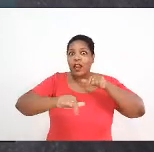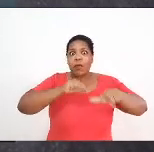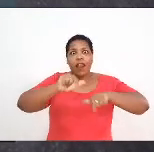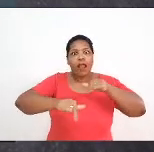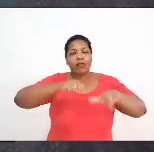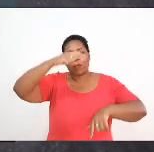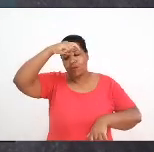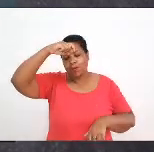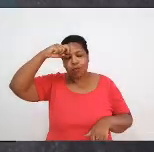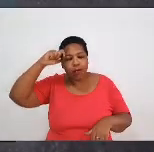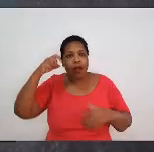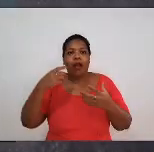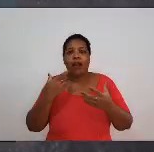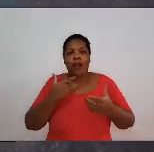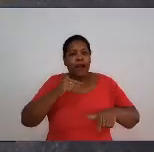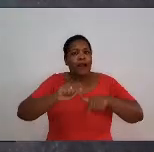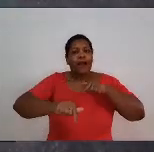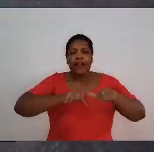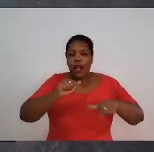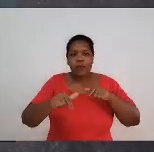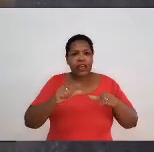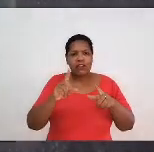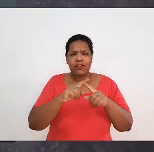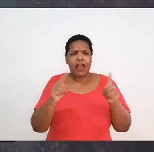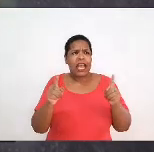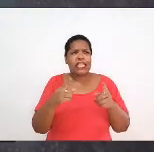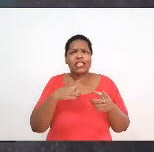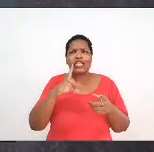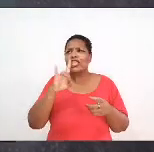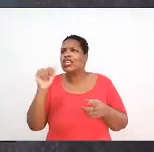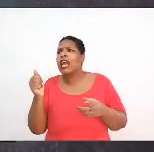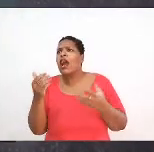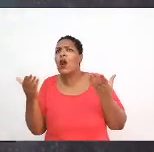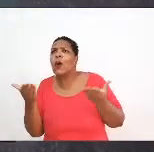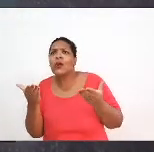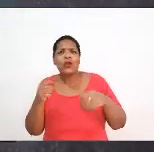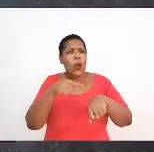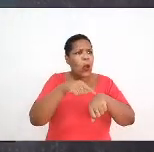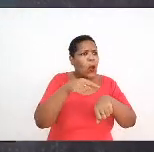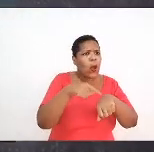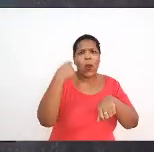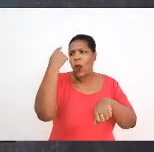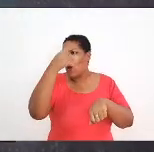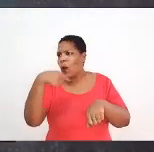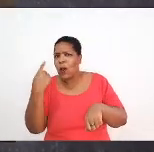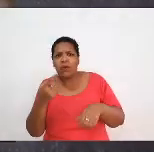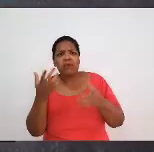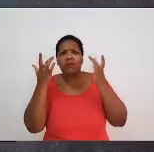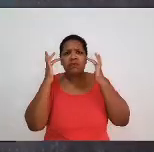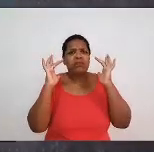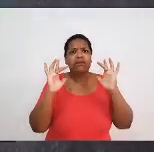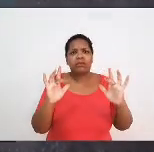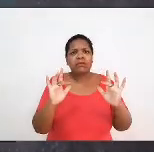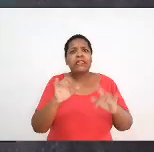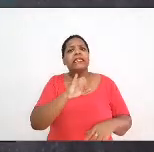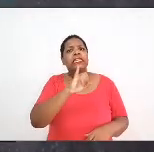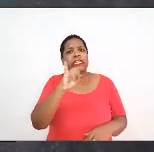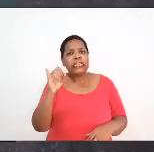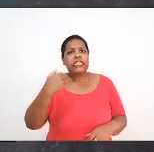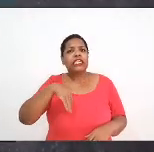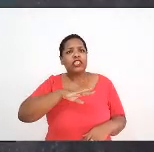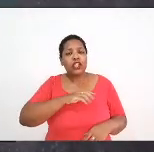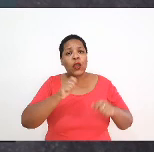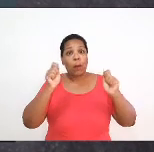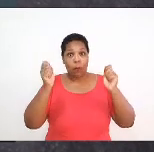fazer distinção, às vezes, de dia, de noite, de horários, enfim, para que a gente pudesse dar conta de um projeto que,